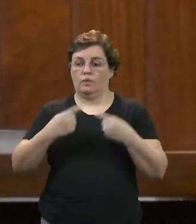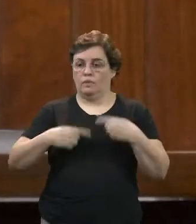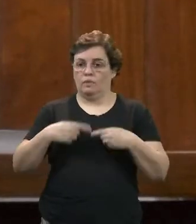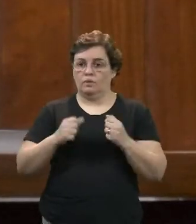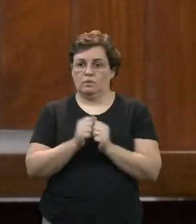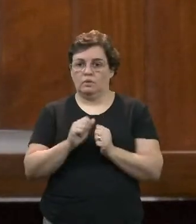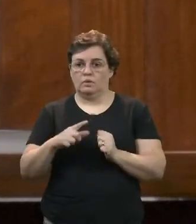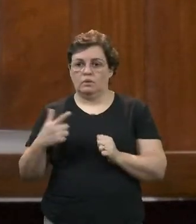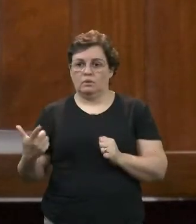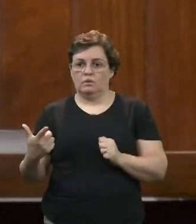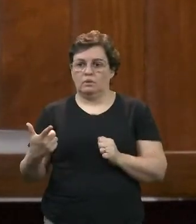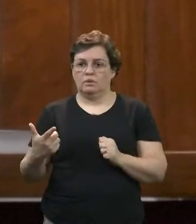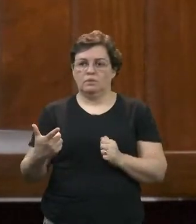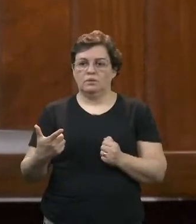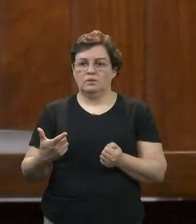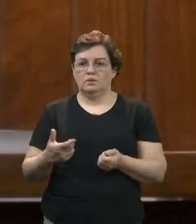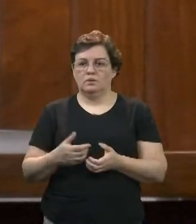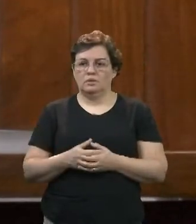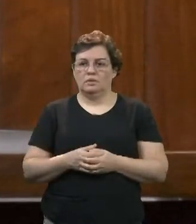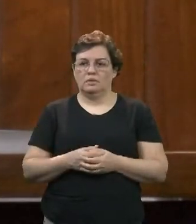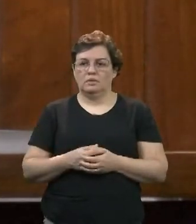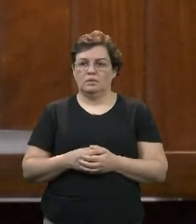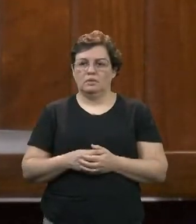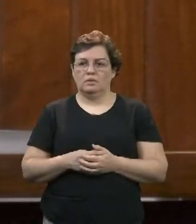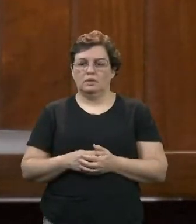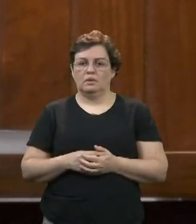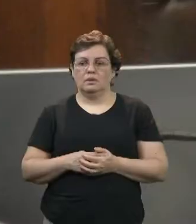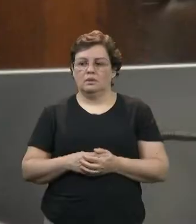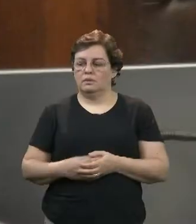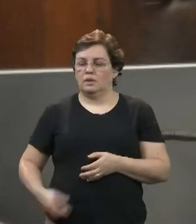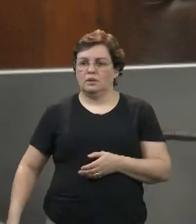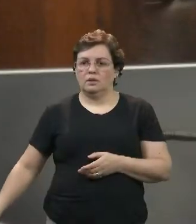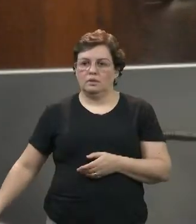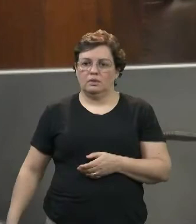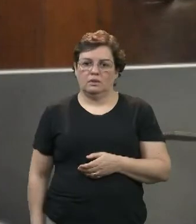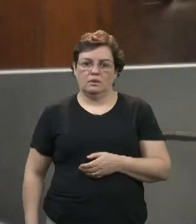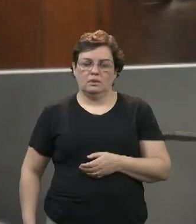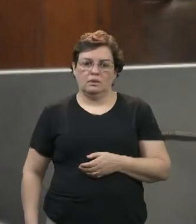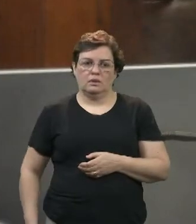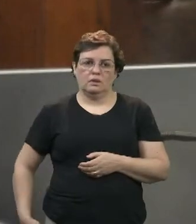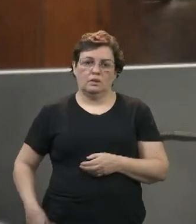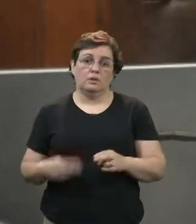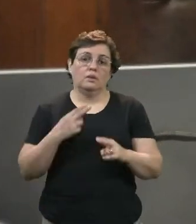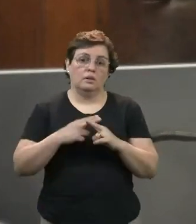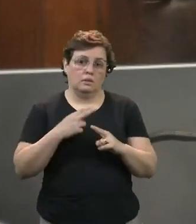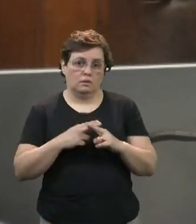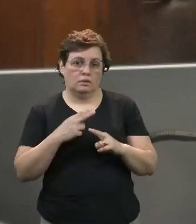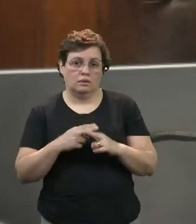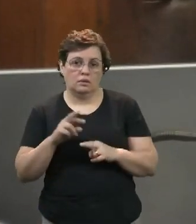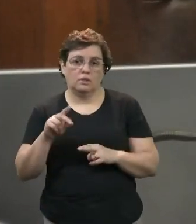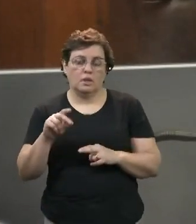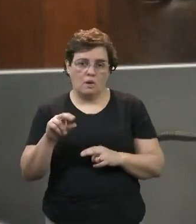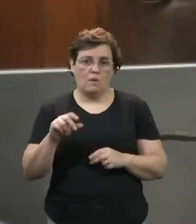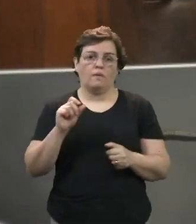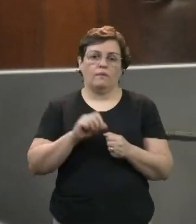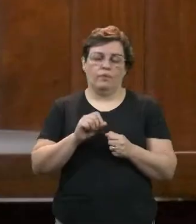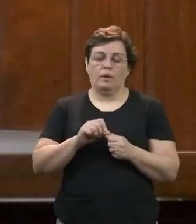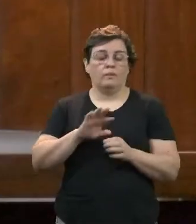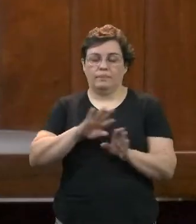presentes. O Santander também, na linha da Caixa Econômica Federal, faria uma repactuação. Sim.